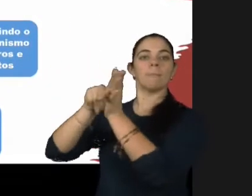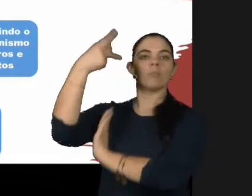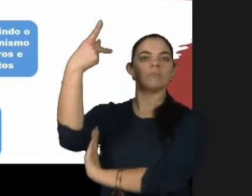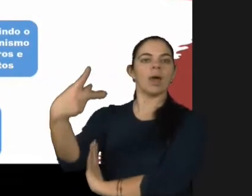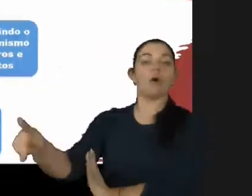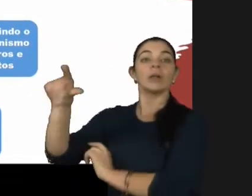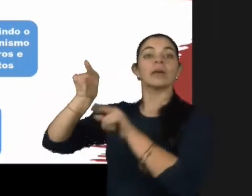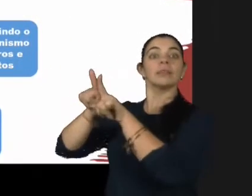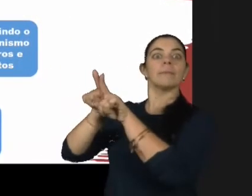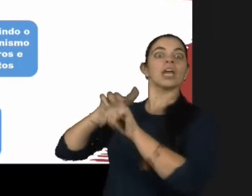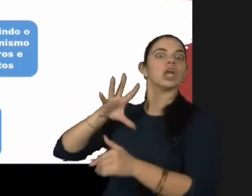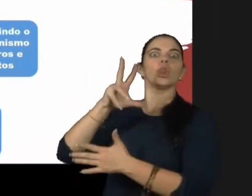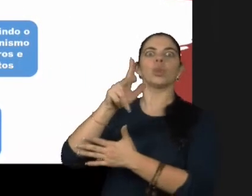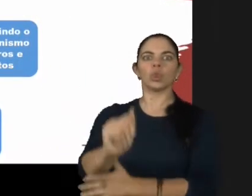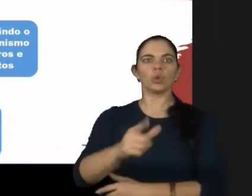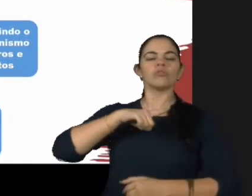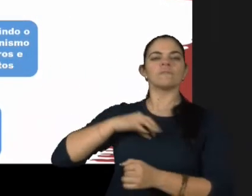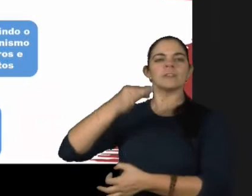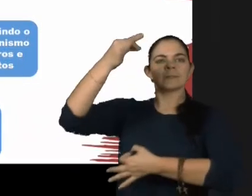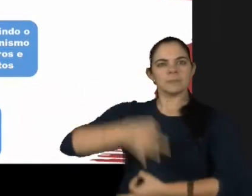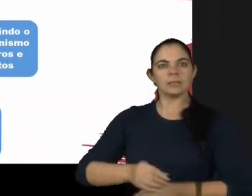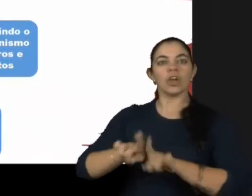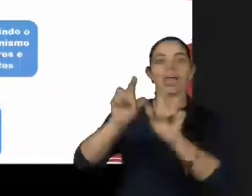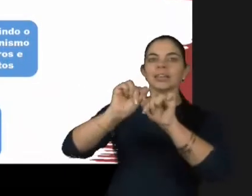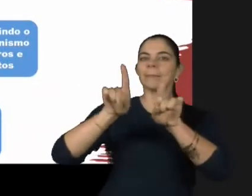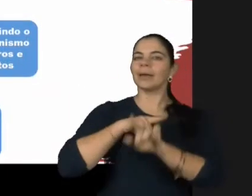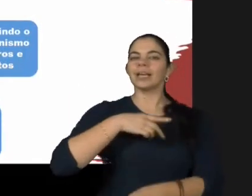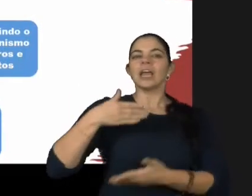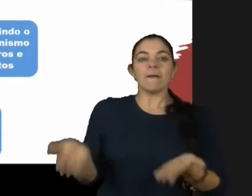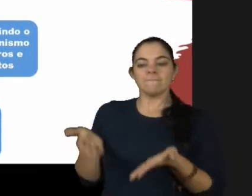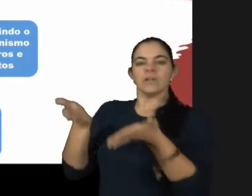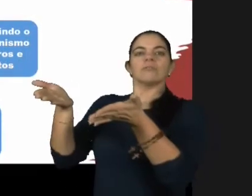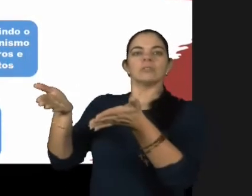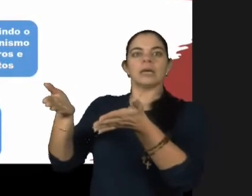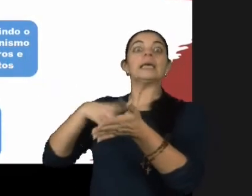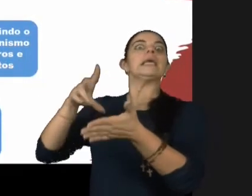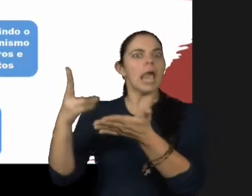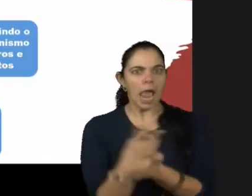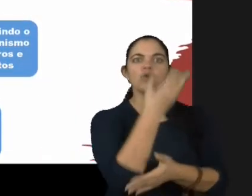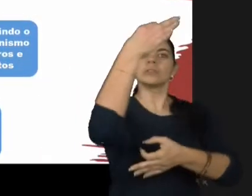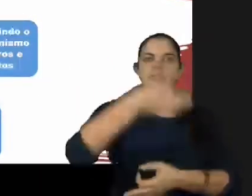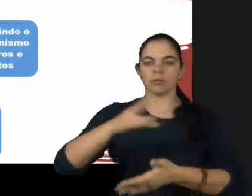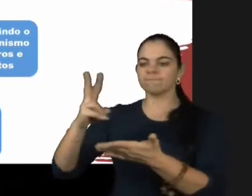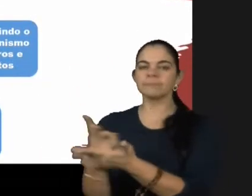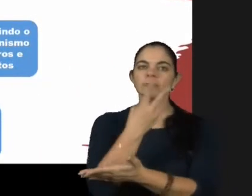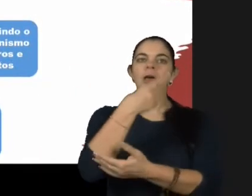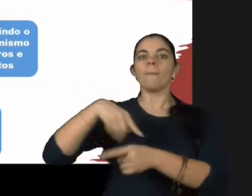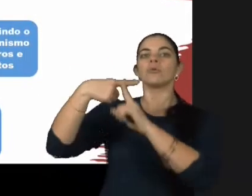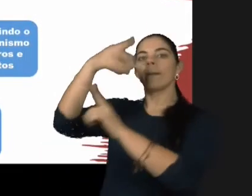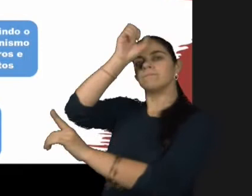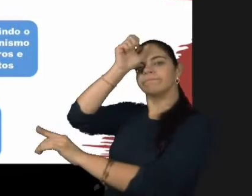que isso seja permitido em cima de erros e de acertos e que então seja